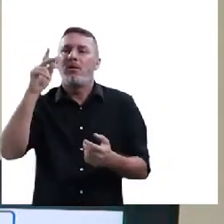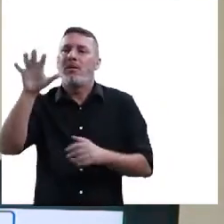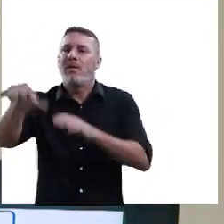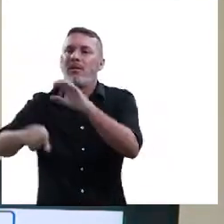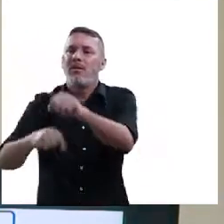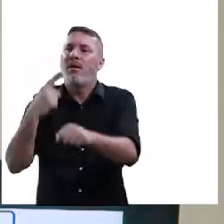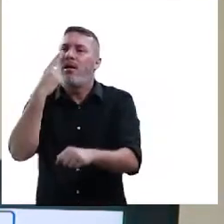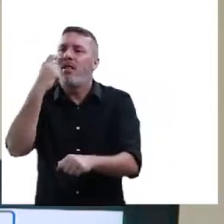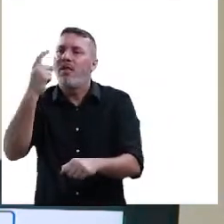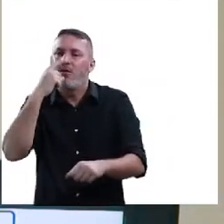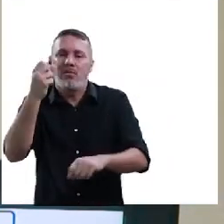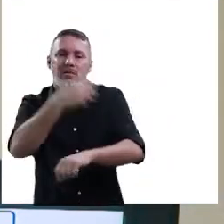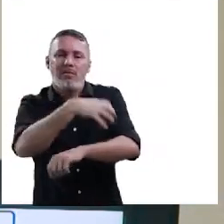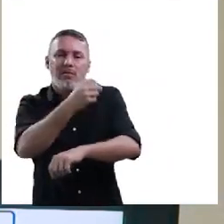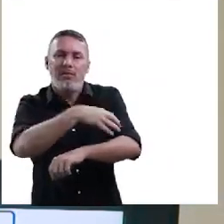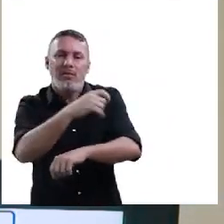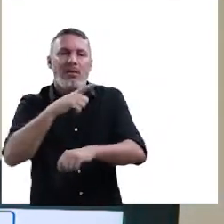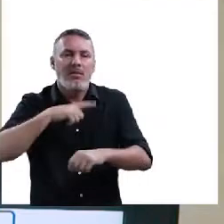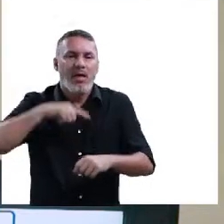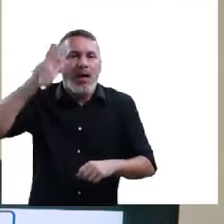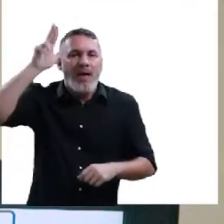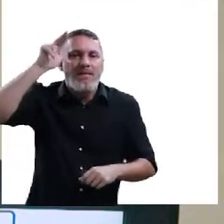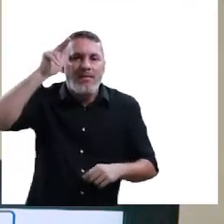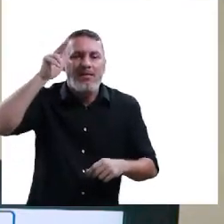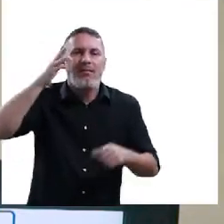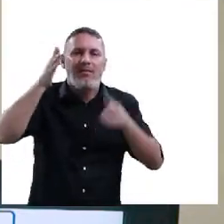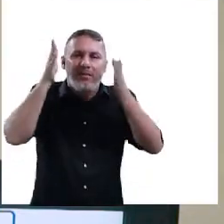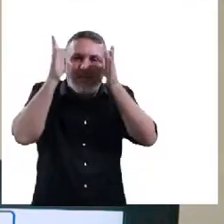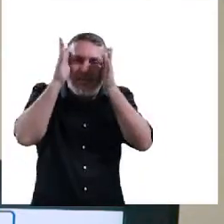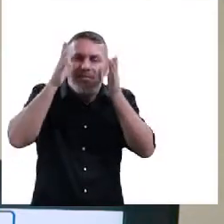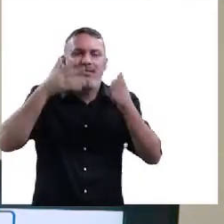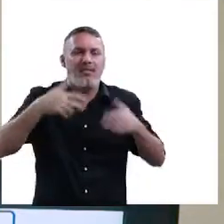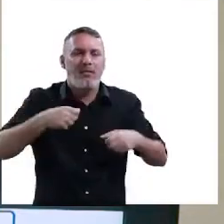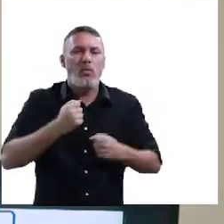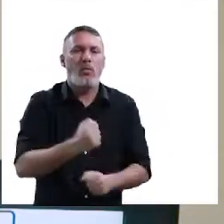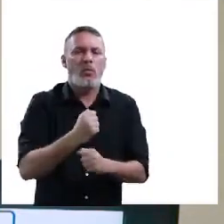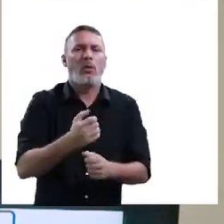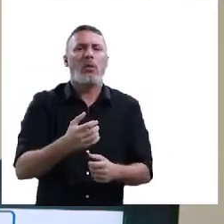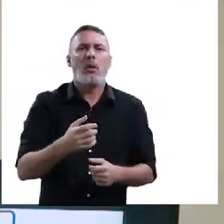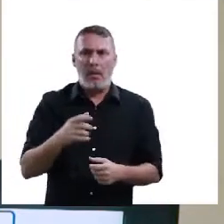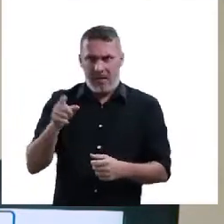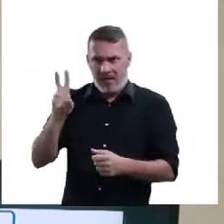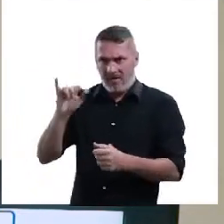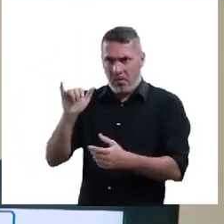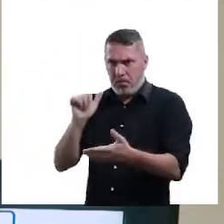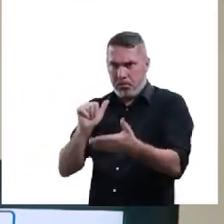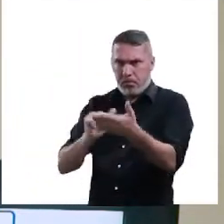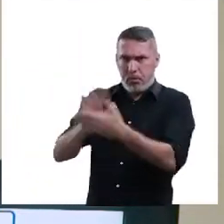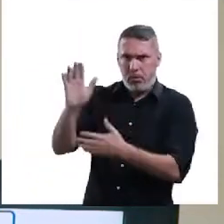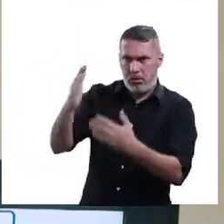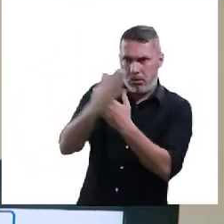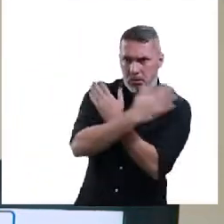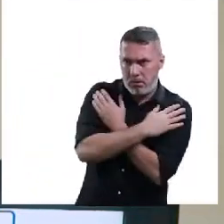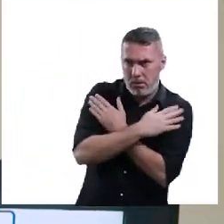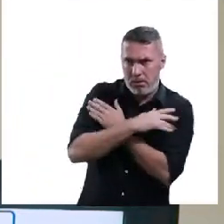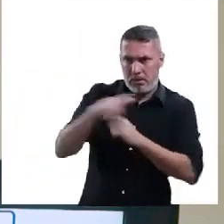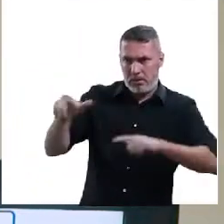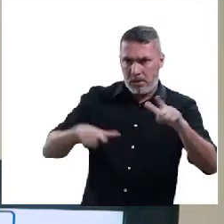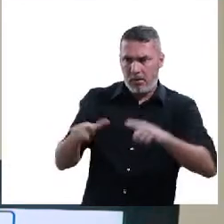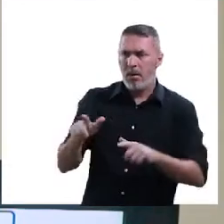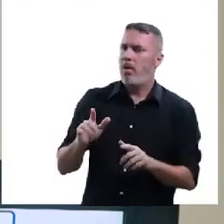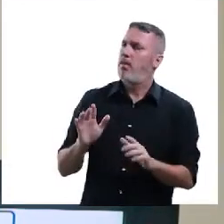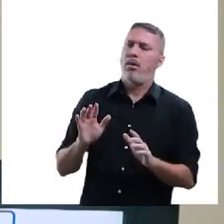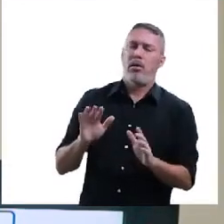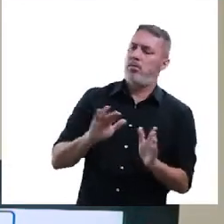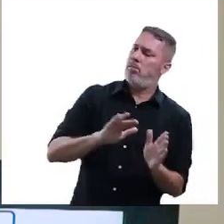né, às vezes catadores. E aí, professor, essas pessoas vão ficar sem trabalho? Não é isso que eu quero falar. Não é esse o ponto que eu quero chegar.